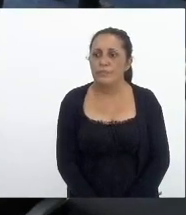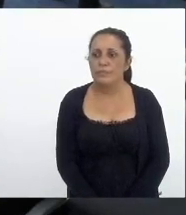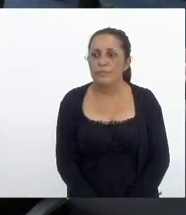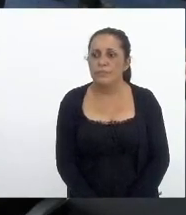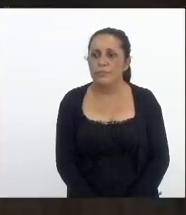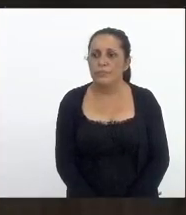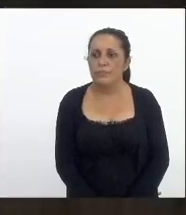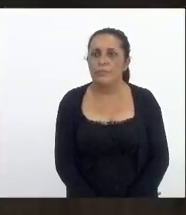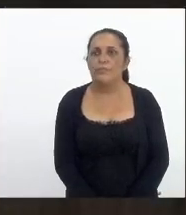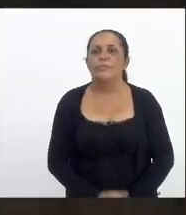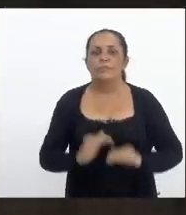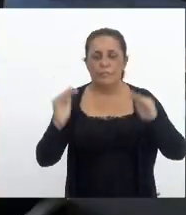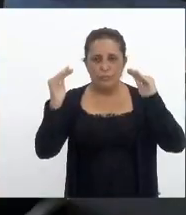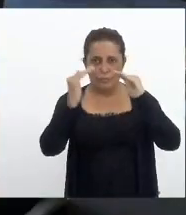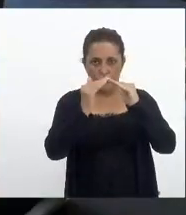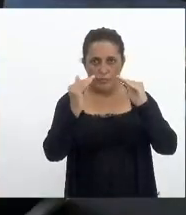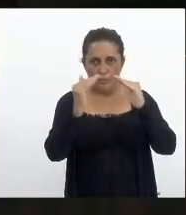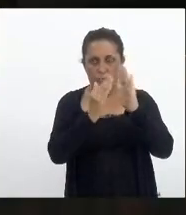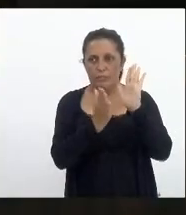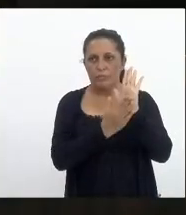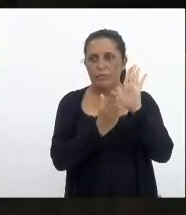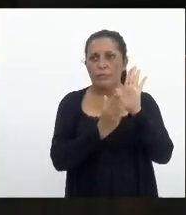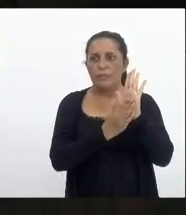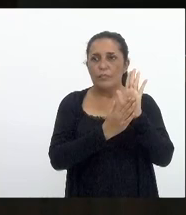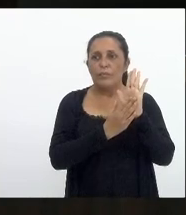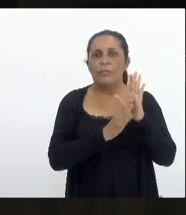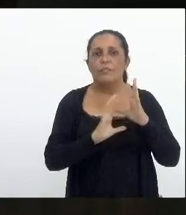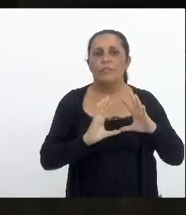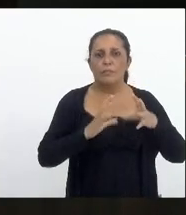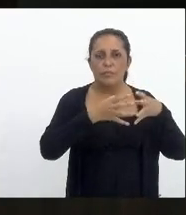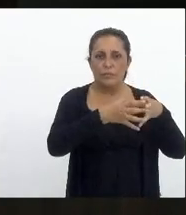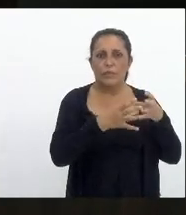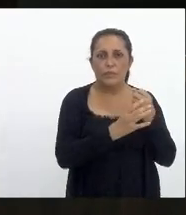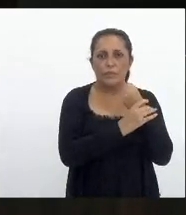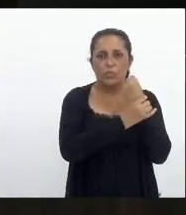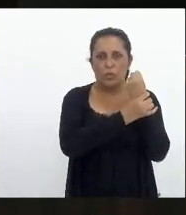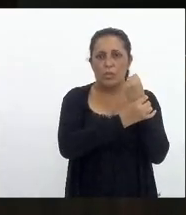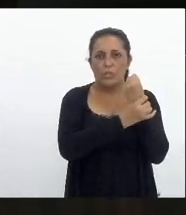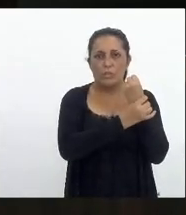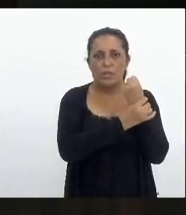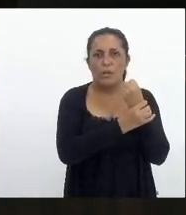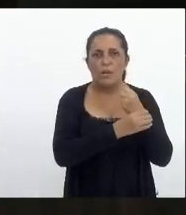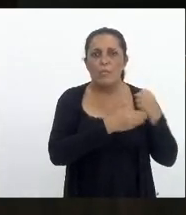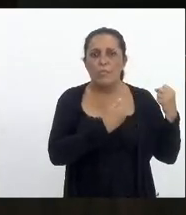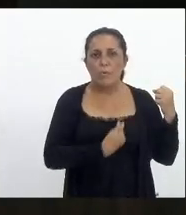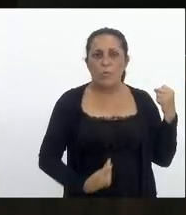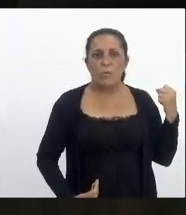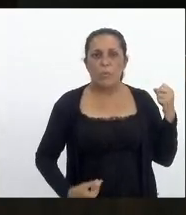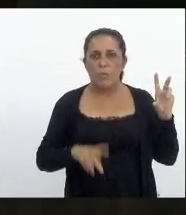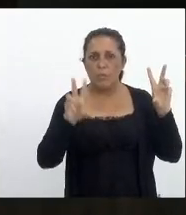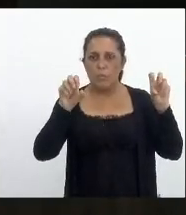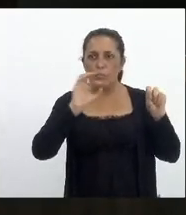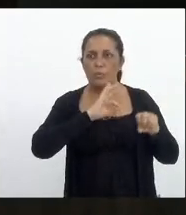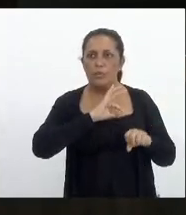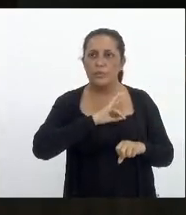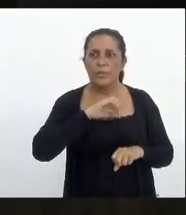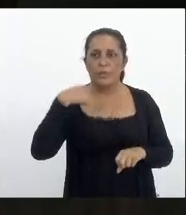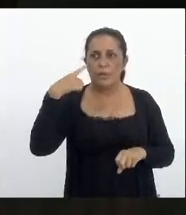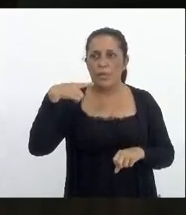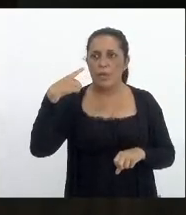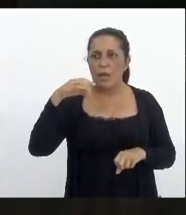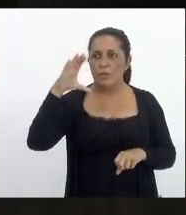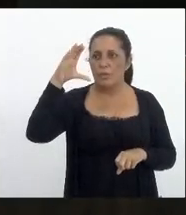parecer favorável pela comissão de segurança pública e assuntos de polícia delegado Carlos Augusto